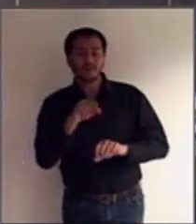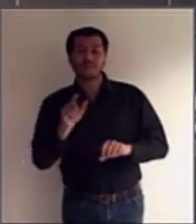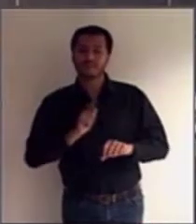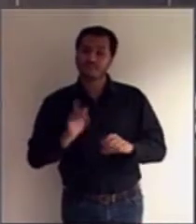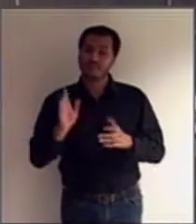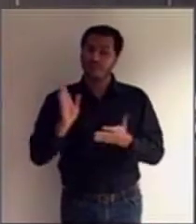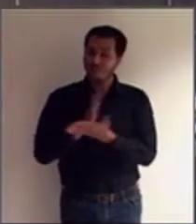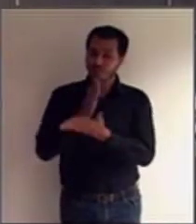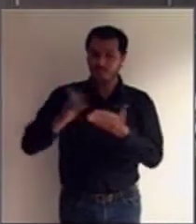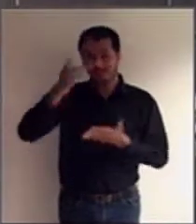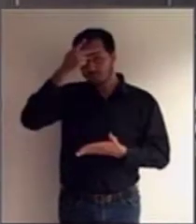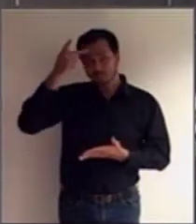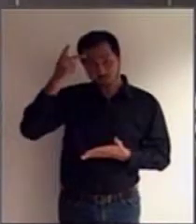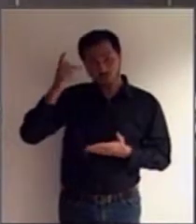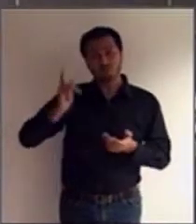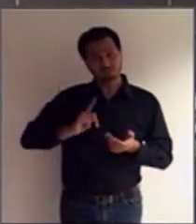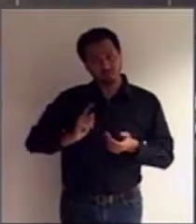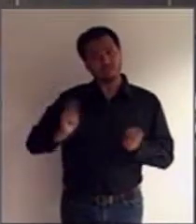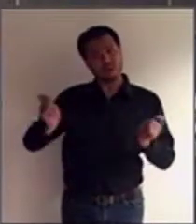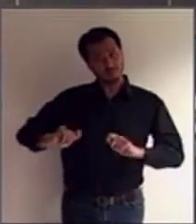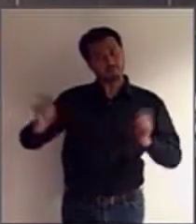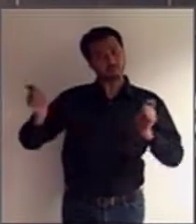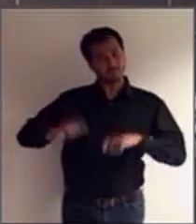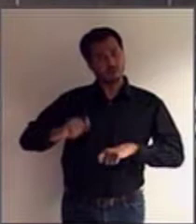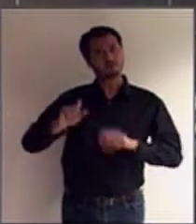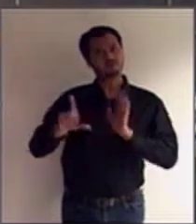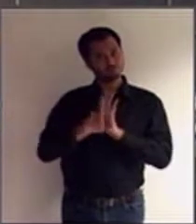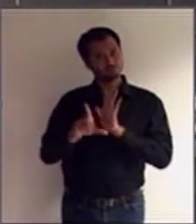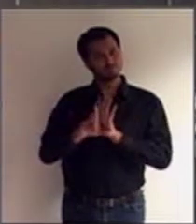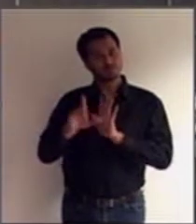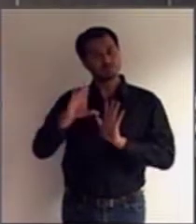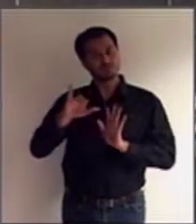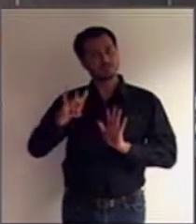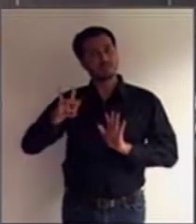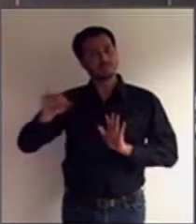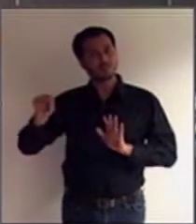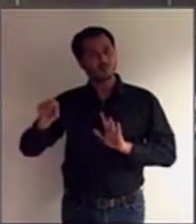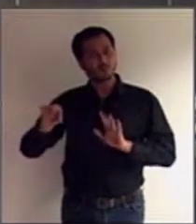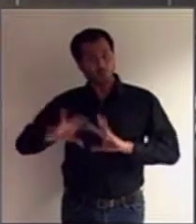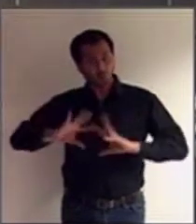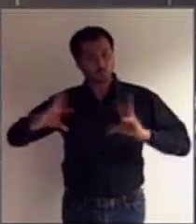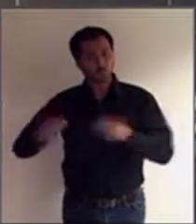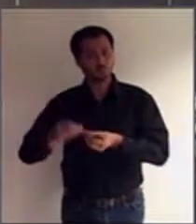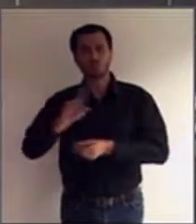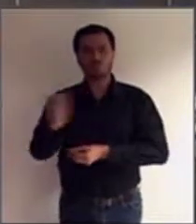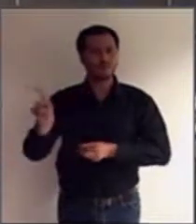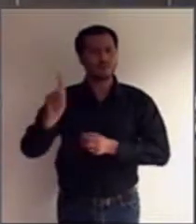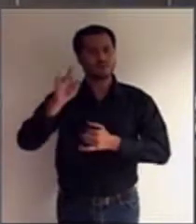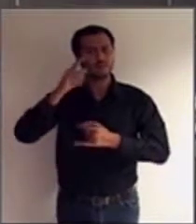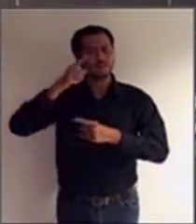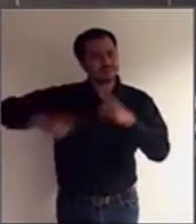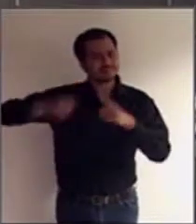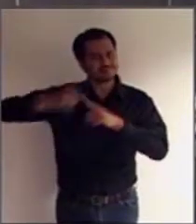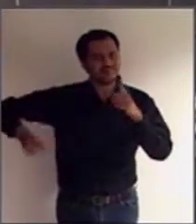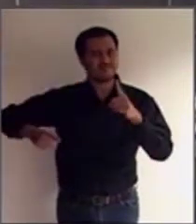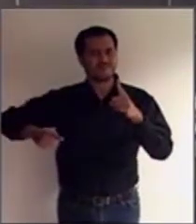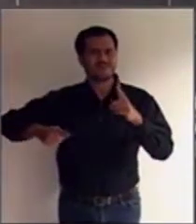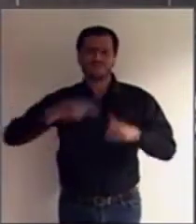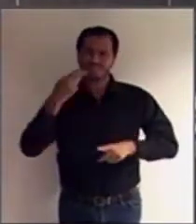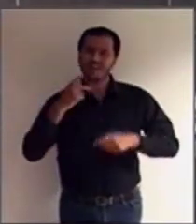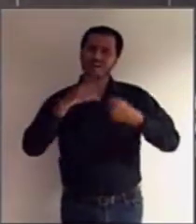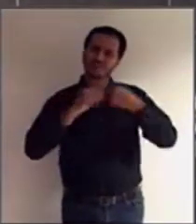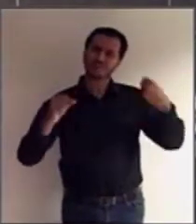têm uma capacidade legal completa. Elas têm uma capacidade limitada. E ele diz isso, então, no artigo